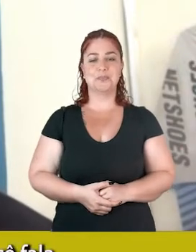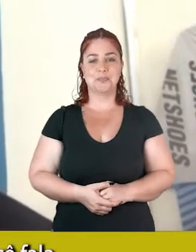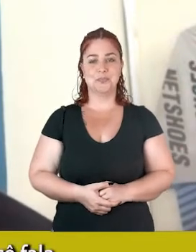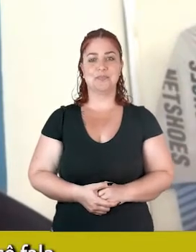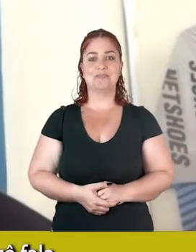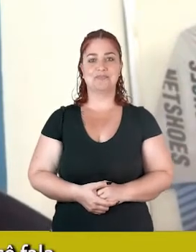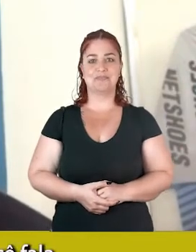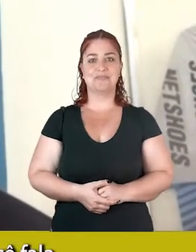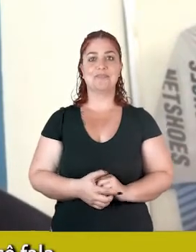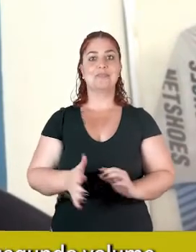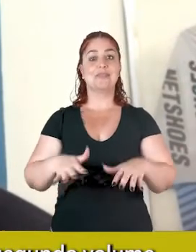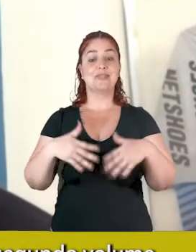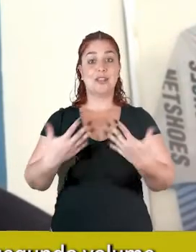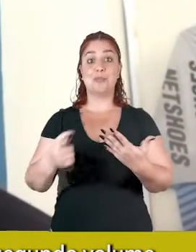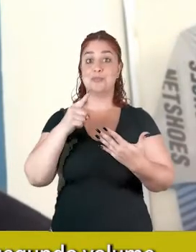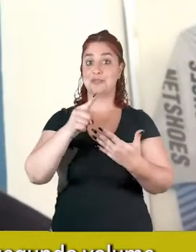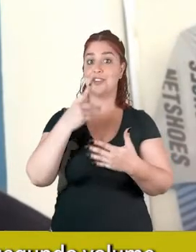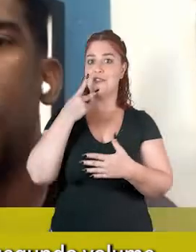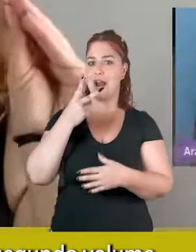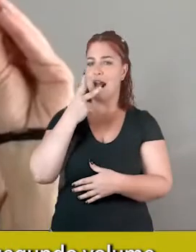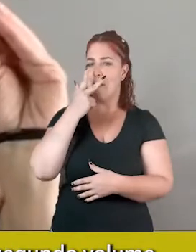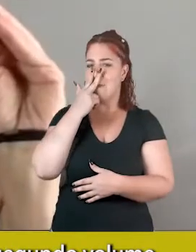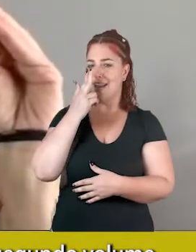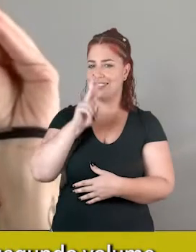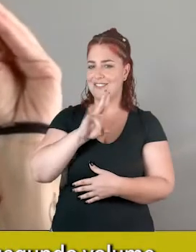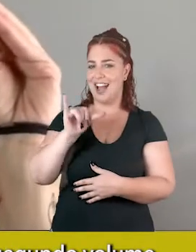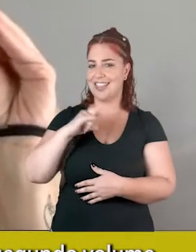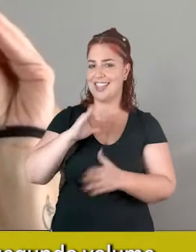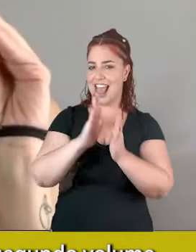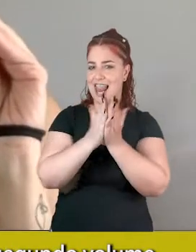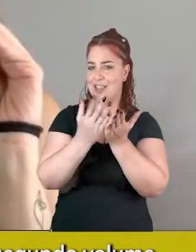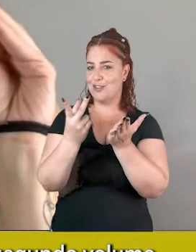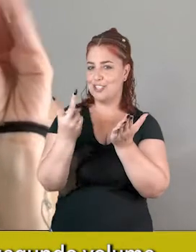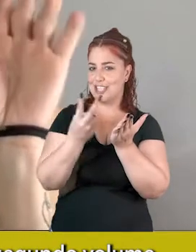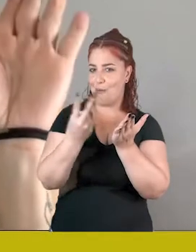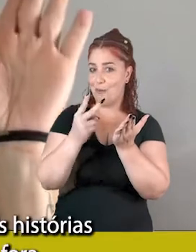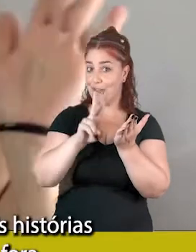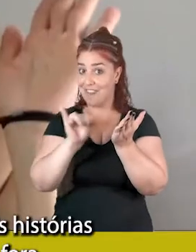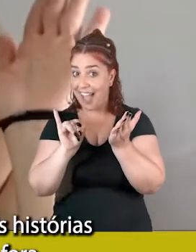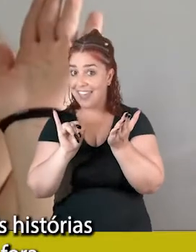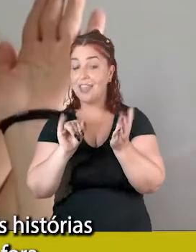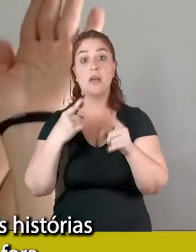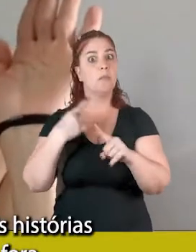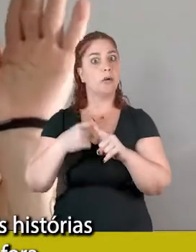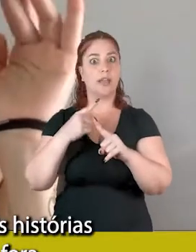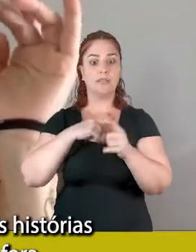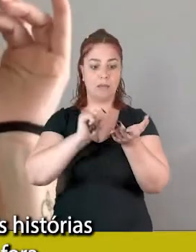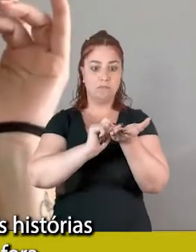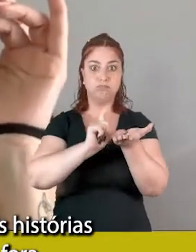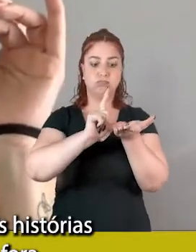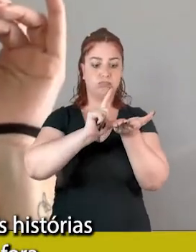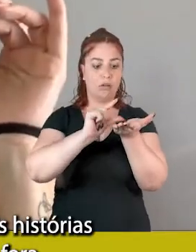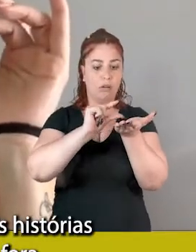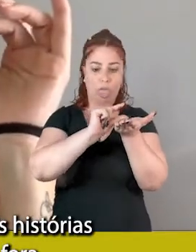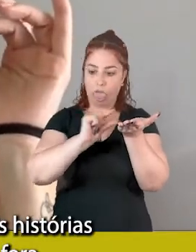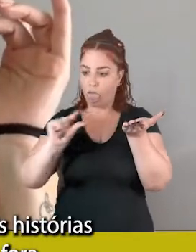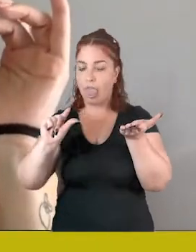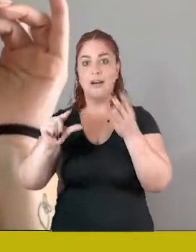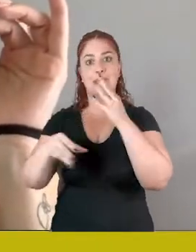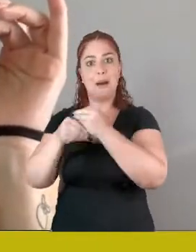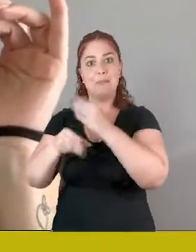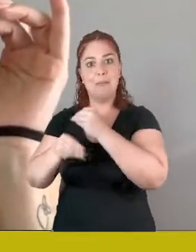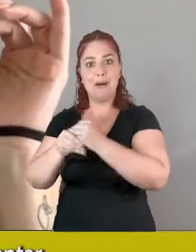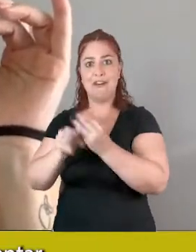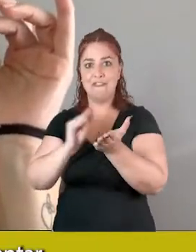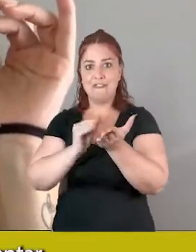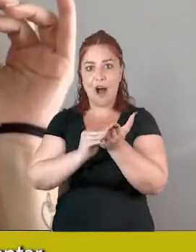Então, pelo que você fala, vamos ter segunda edição, segundo volume, porque tem muito mais histórias aí que ficaram de fora,